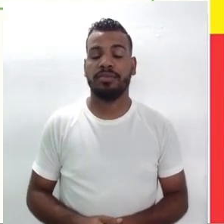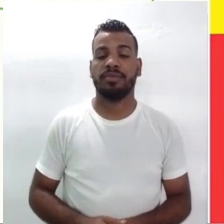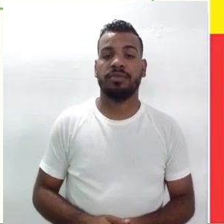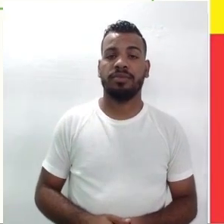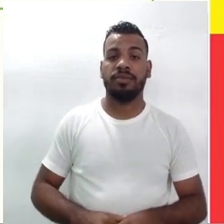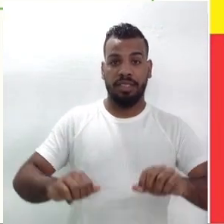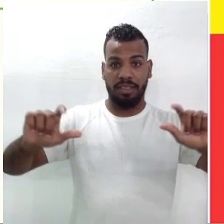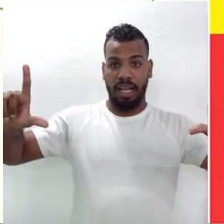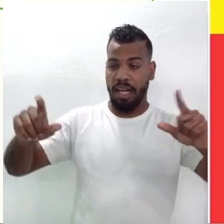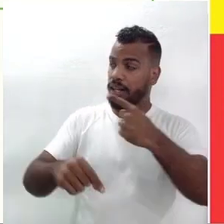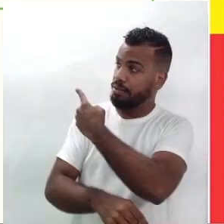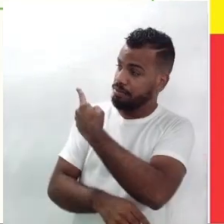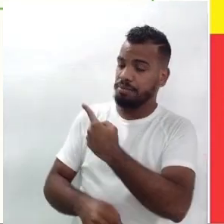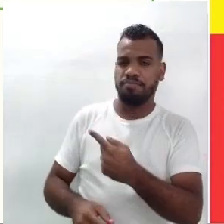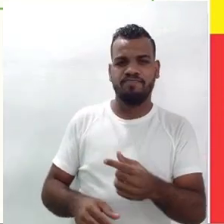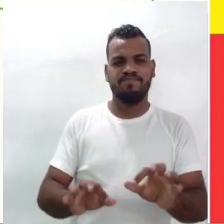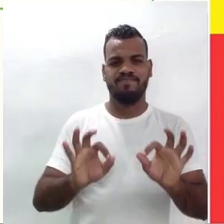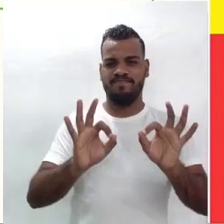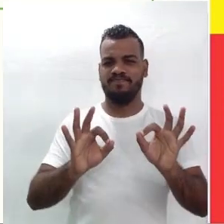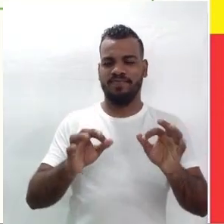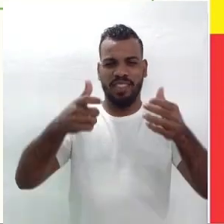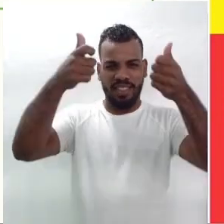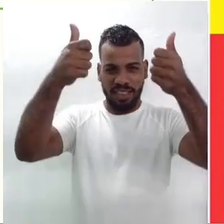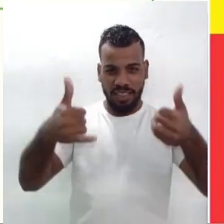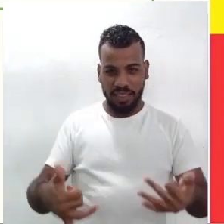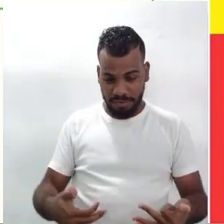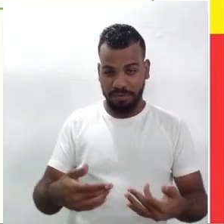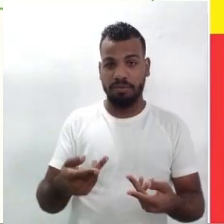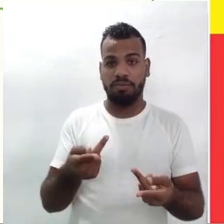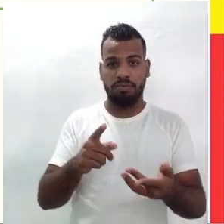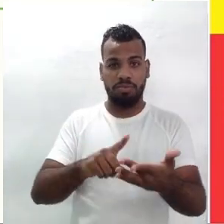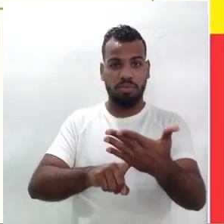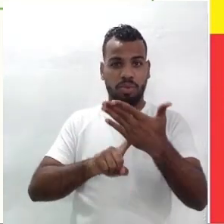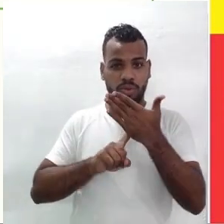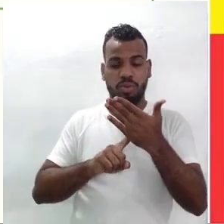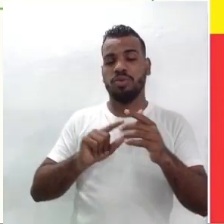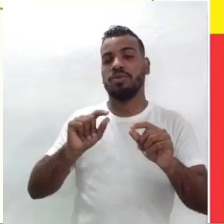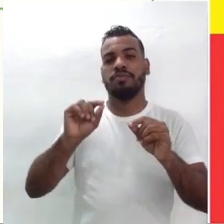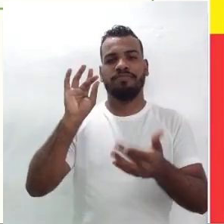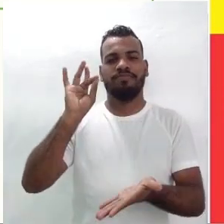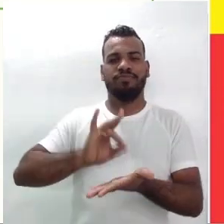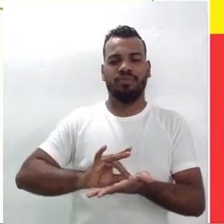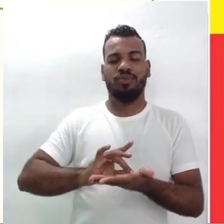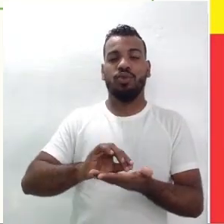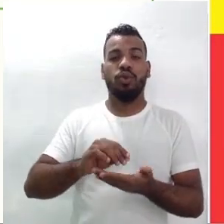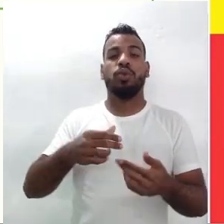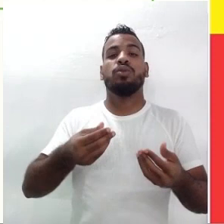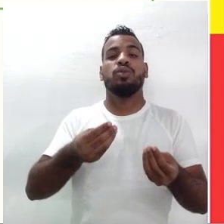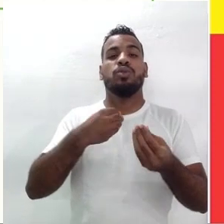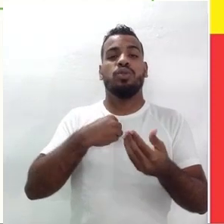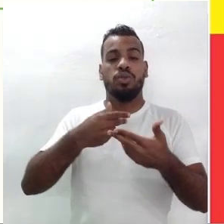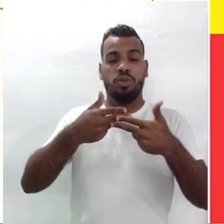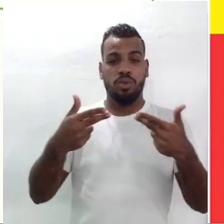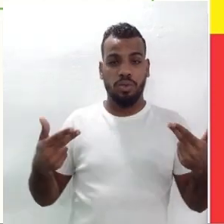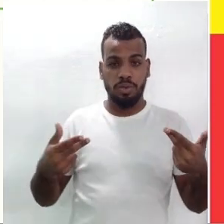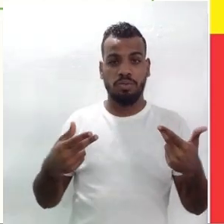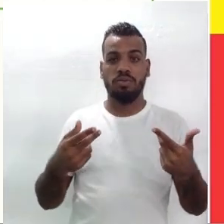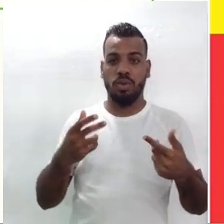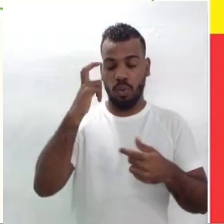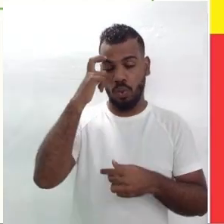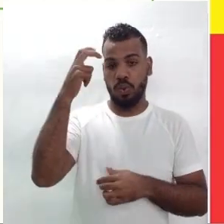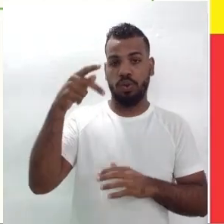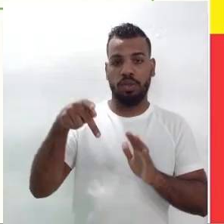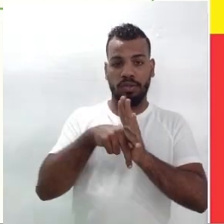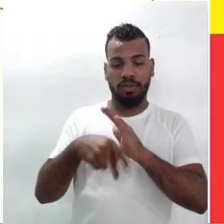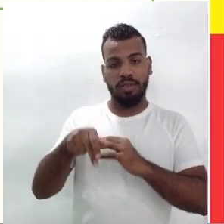Foi primorosa a sua explicação quando você mostrou justamente, trouxe os elementos universais para a cultura